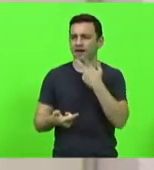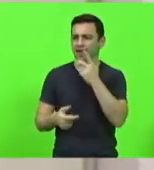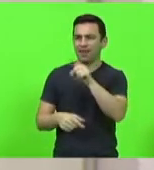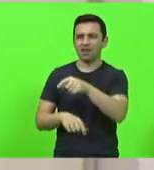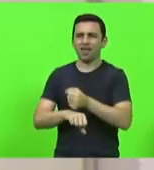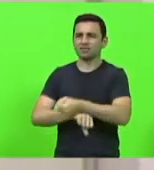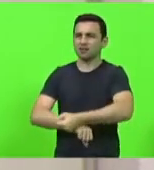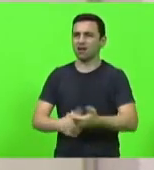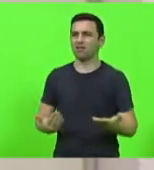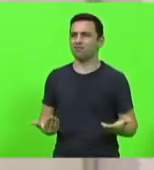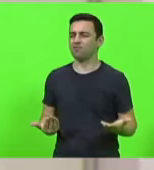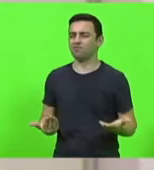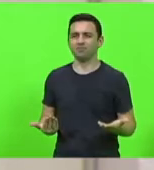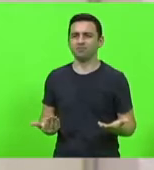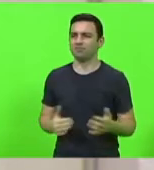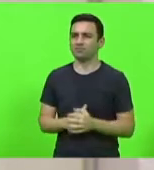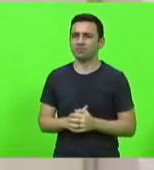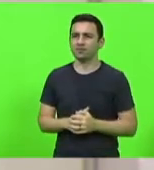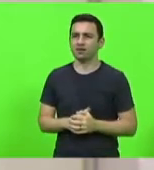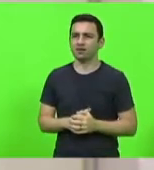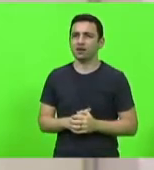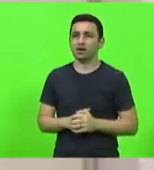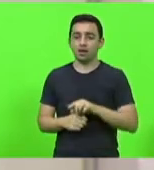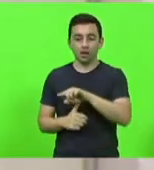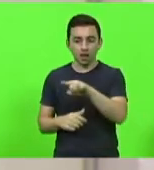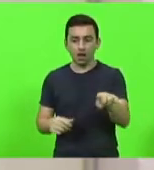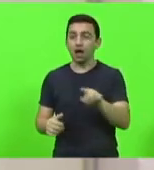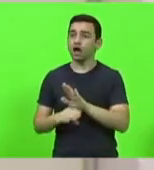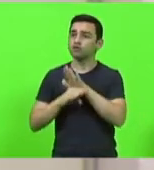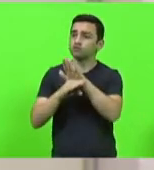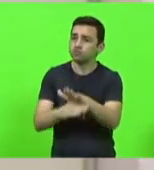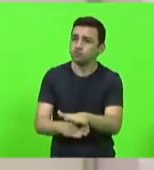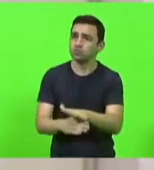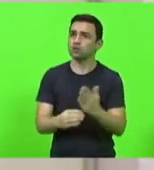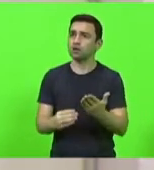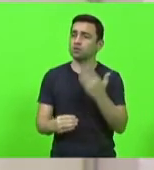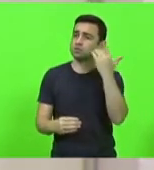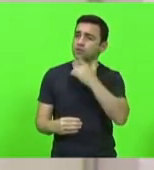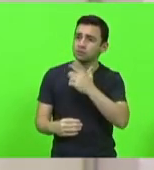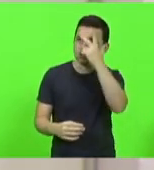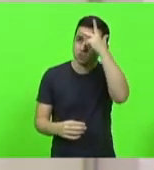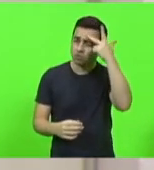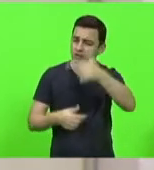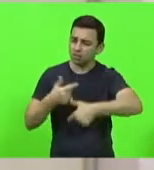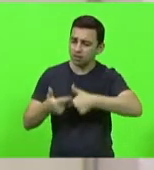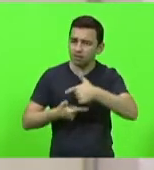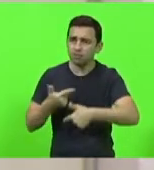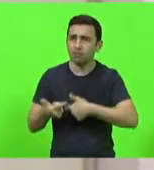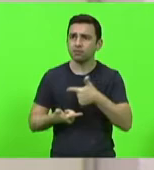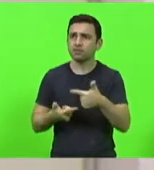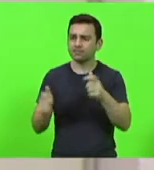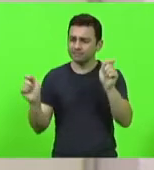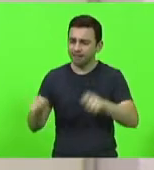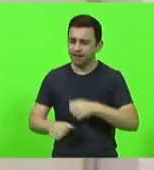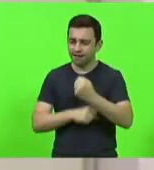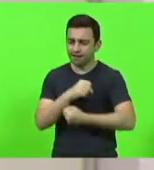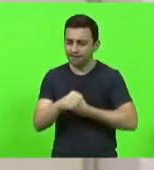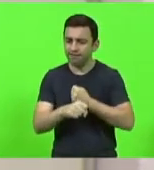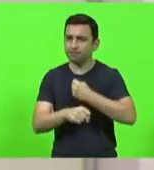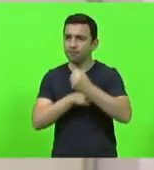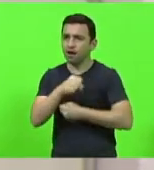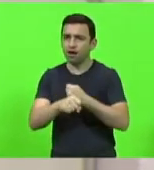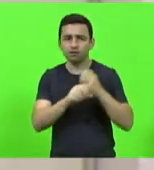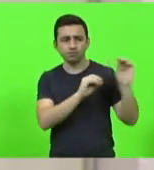escrava quando, na verdade, estão se dando oportunidade de trabalho para aqueles trabalhadores que fazem anualmente a migração